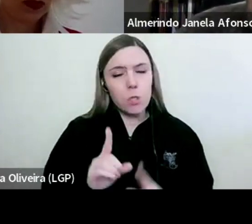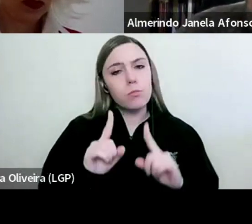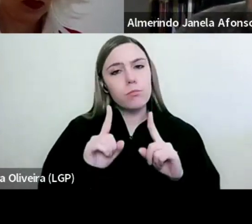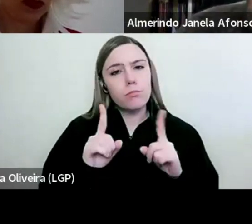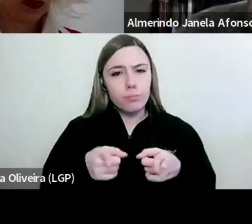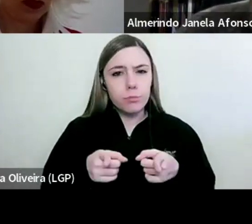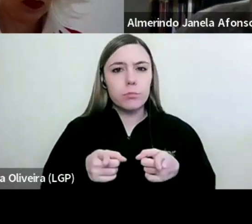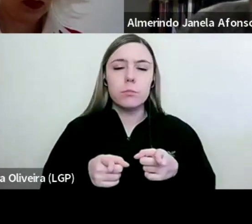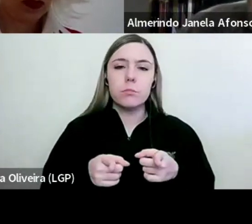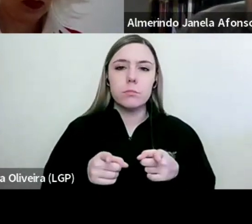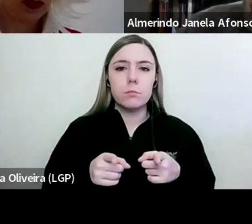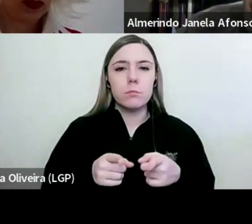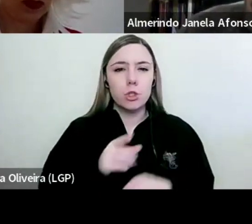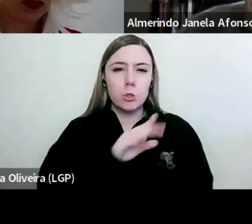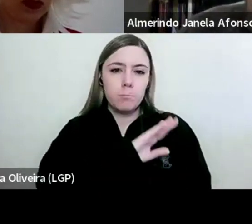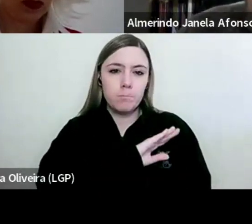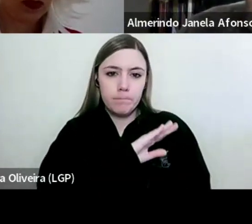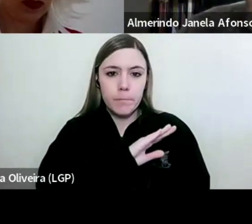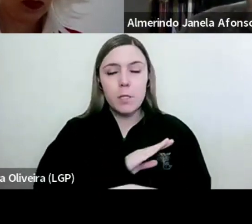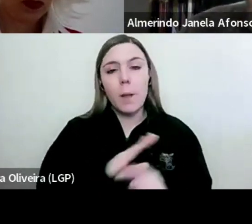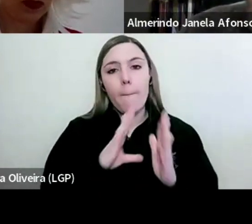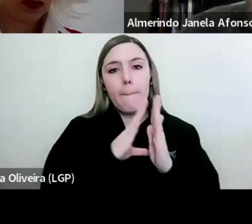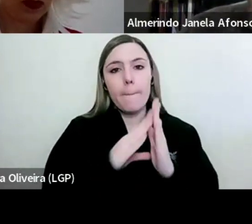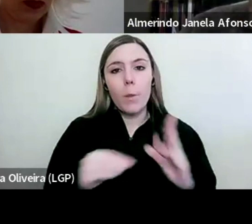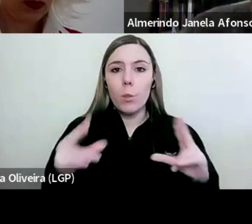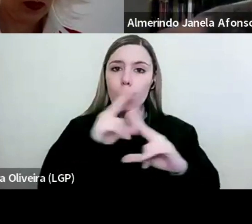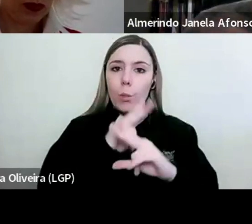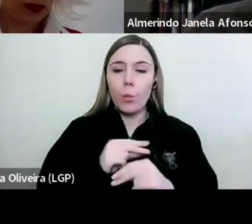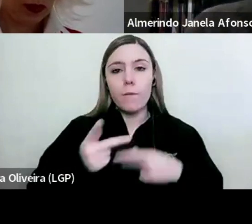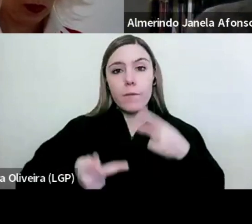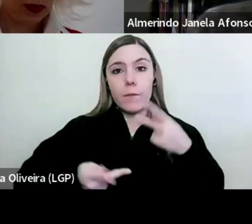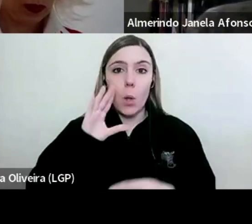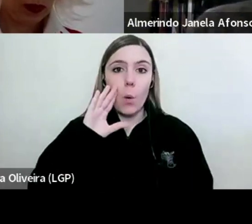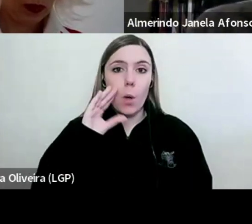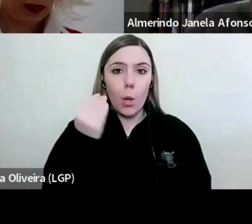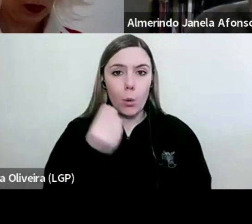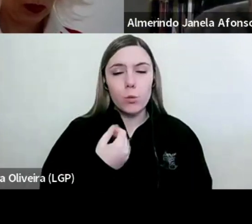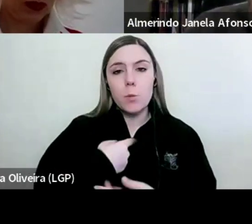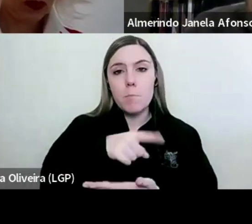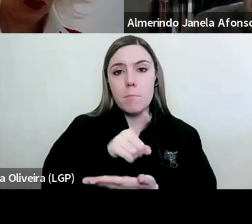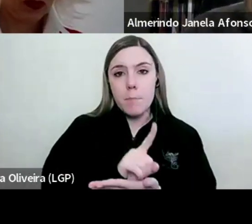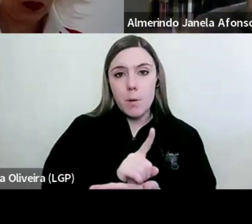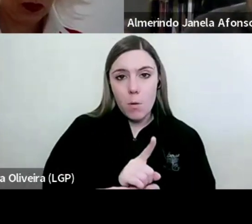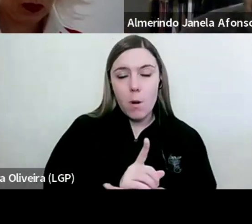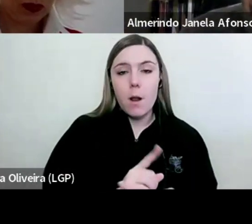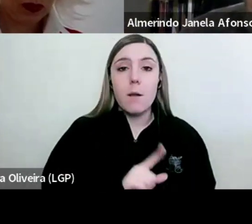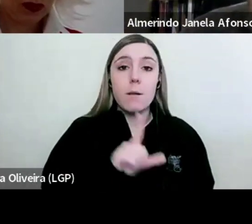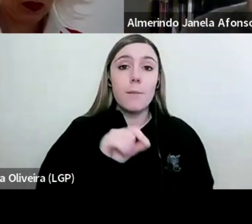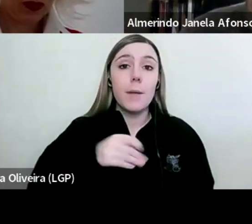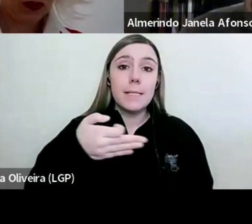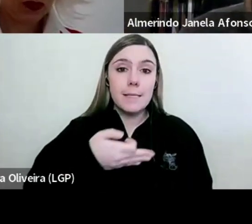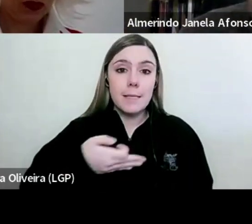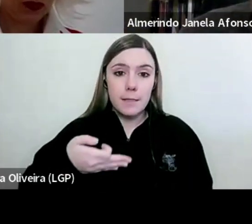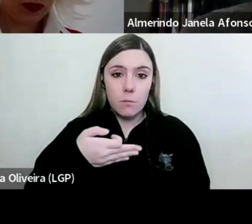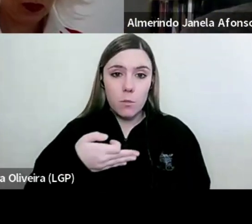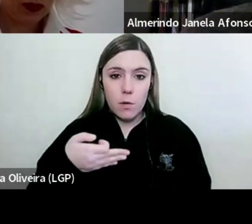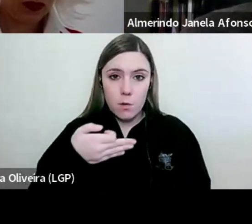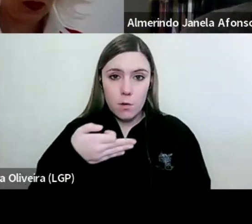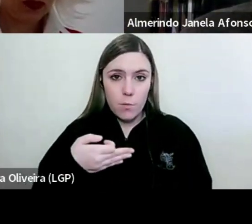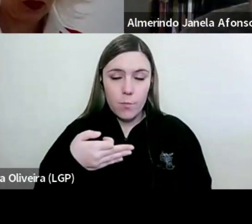com um novo modelo de avaliação dos alunos no primeiro ano do ensino preparatório e no sétimo ano de